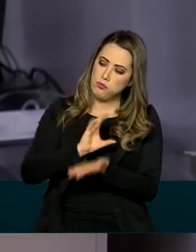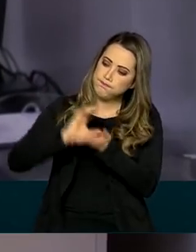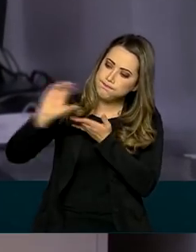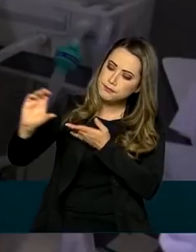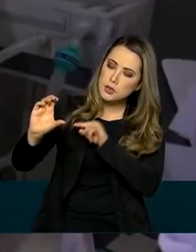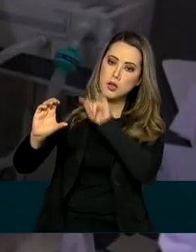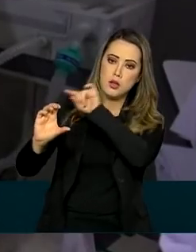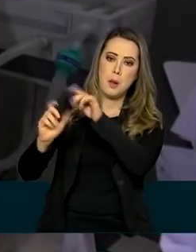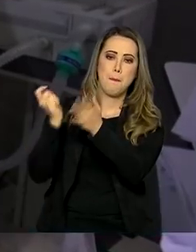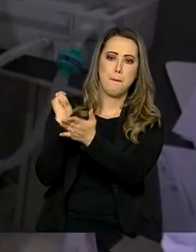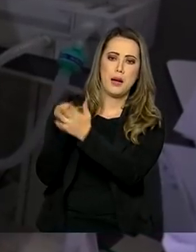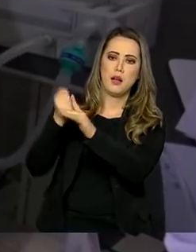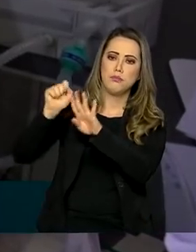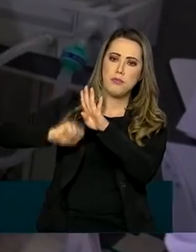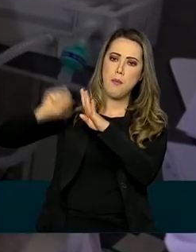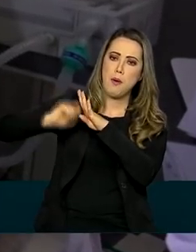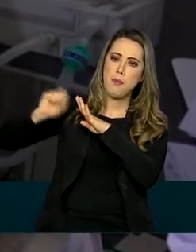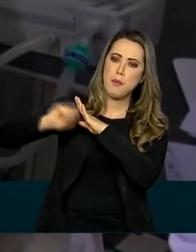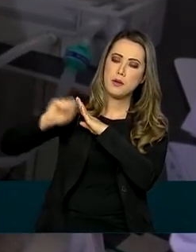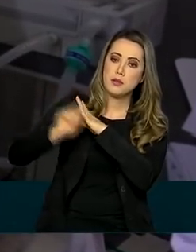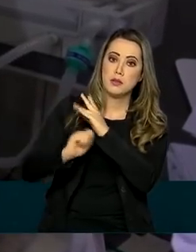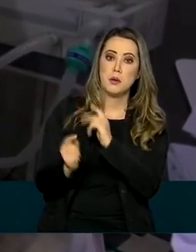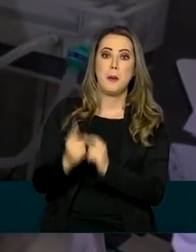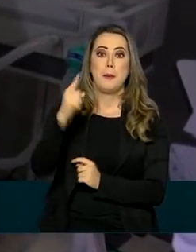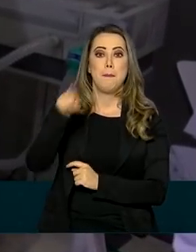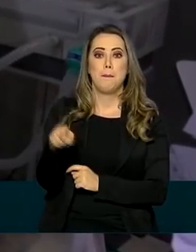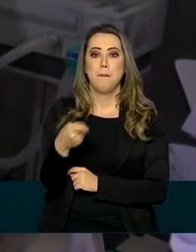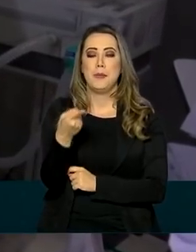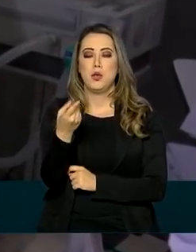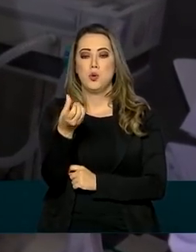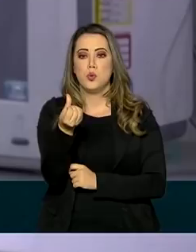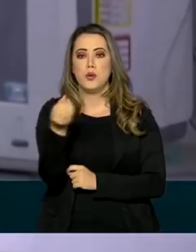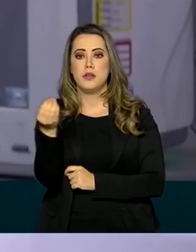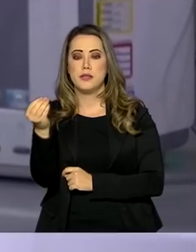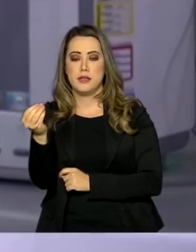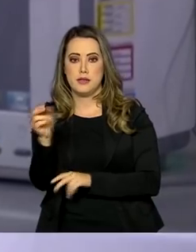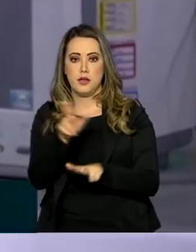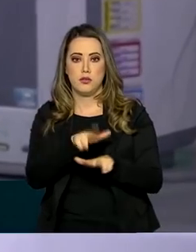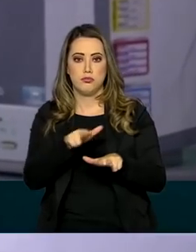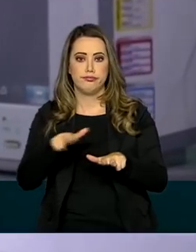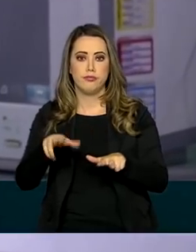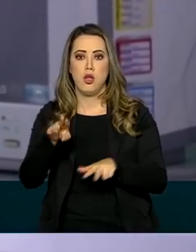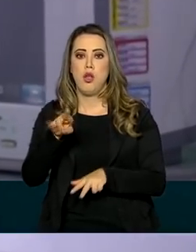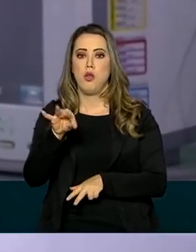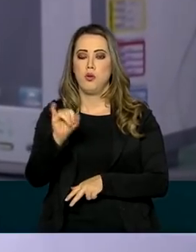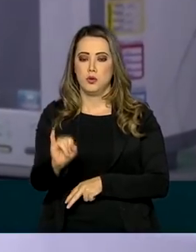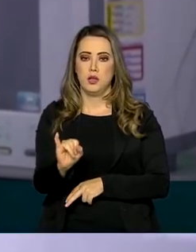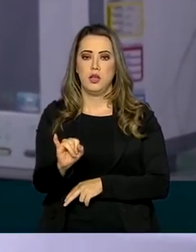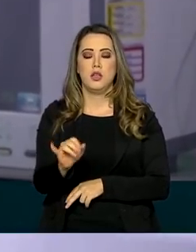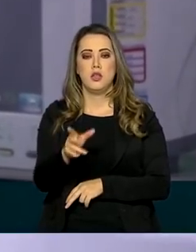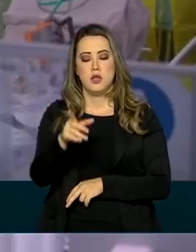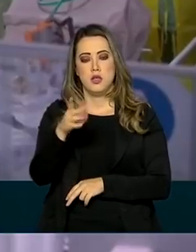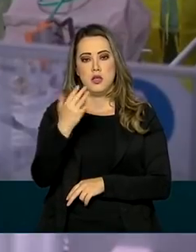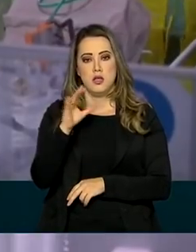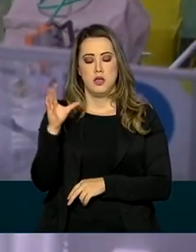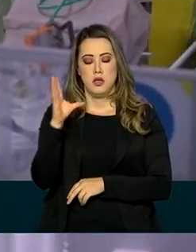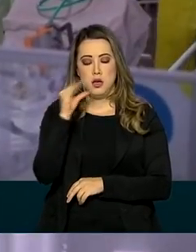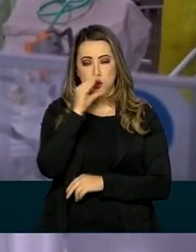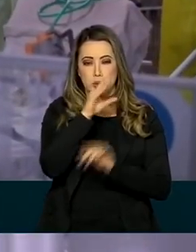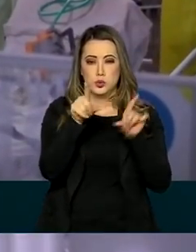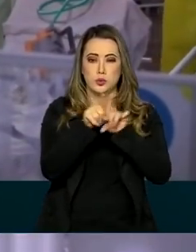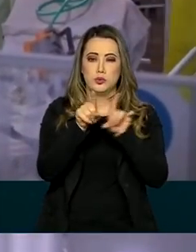financiar mensalmente o funcionamento de 1.600 leitos de UTI adultos e oito pediátricos em 63